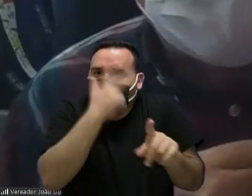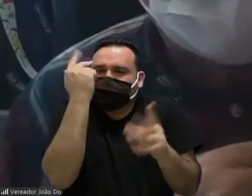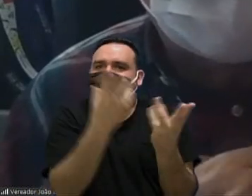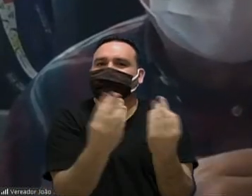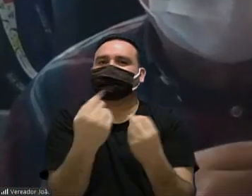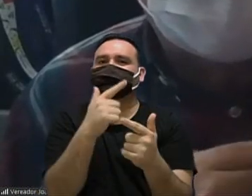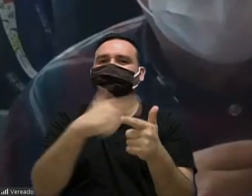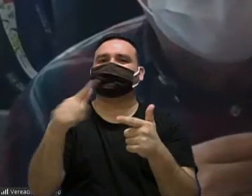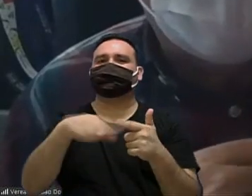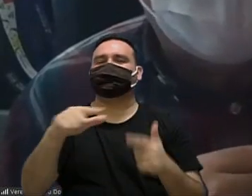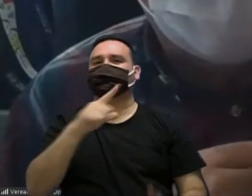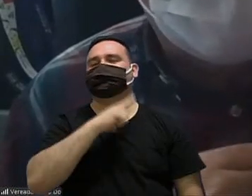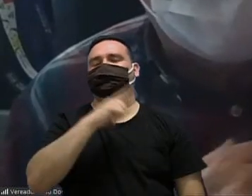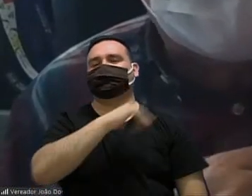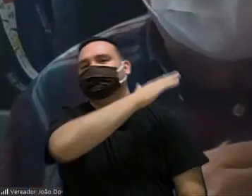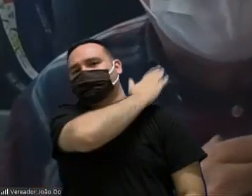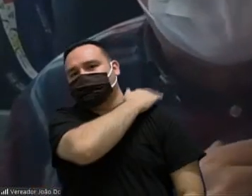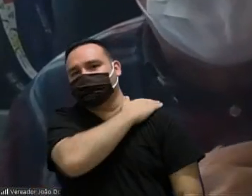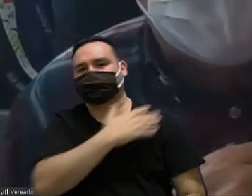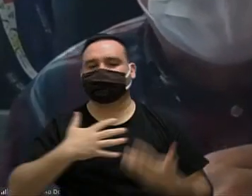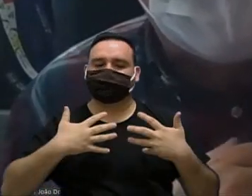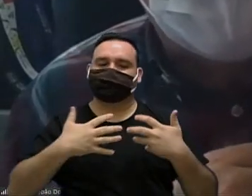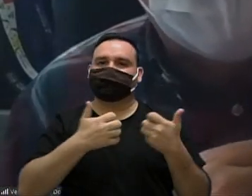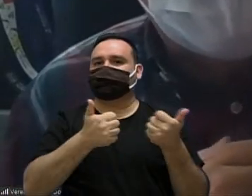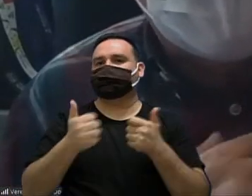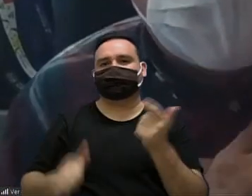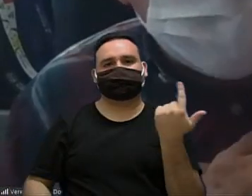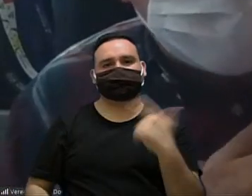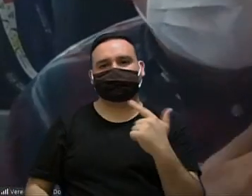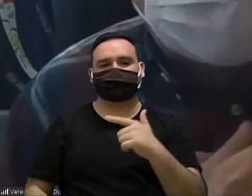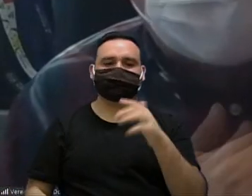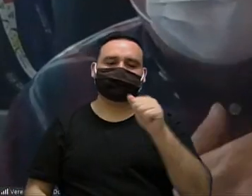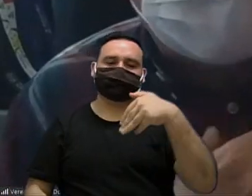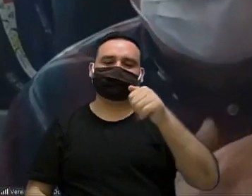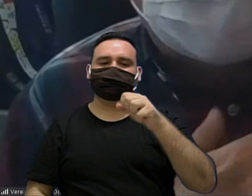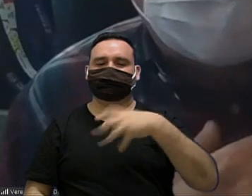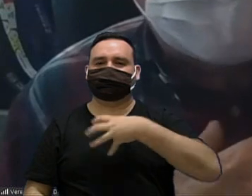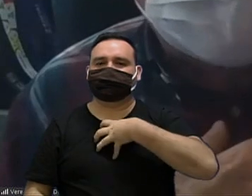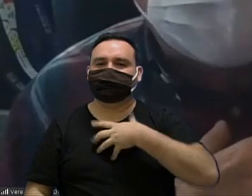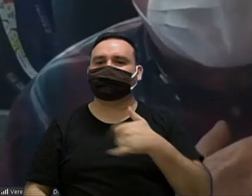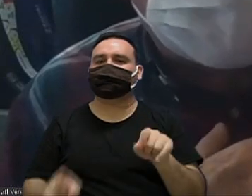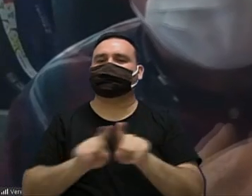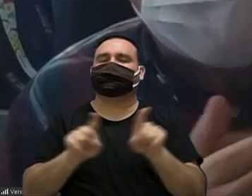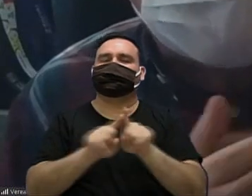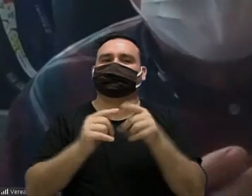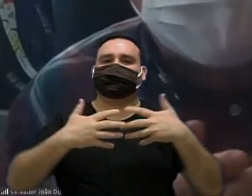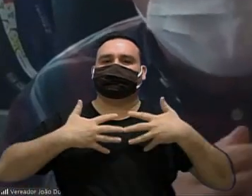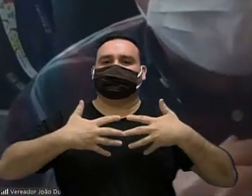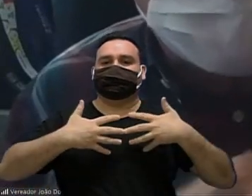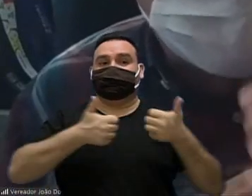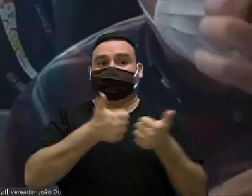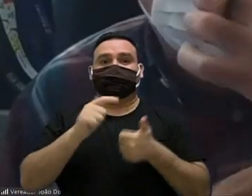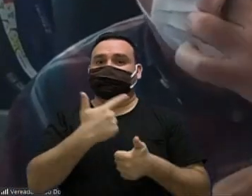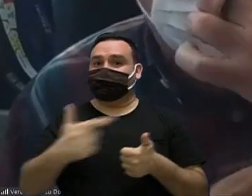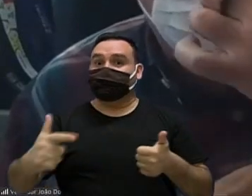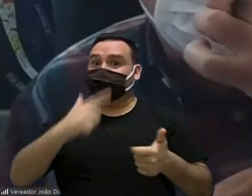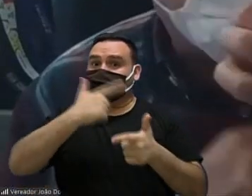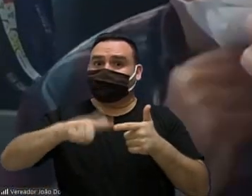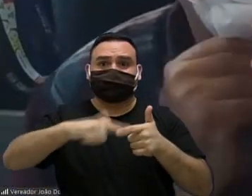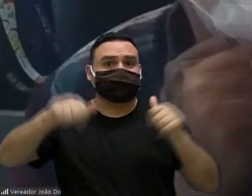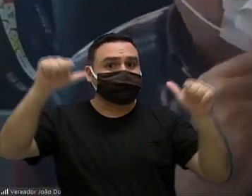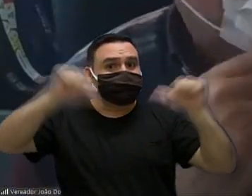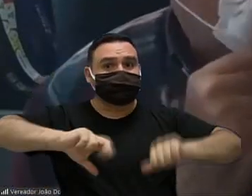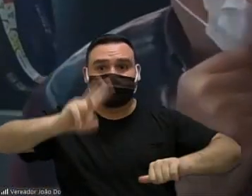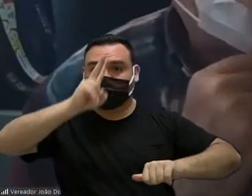com problema de asma de problemas respiratórios seríssimos com relação a